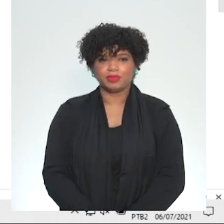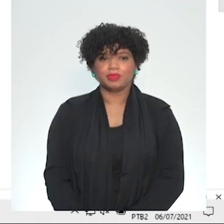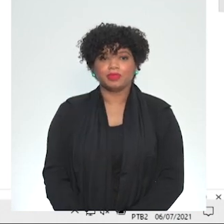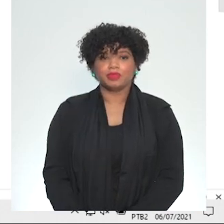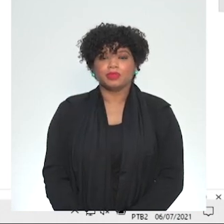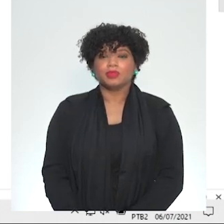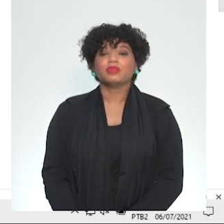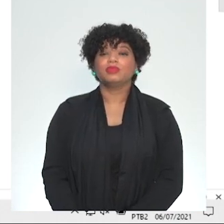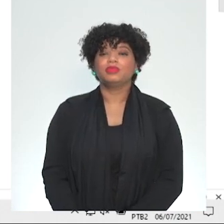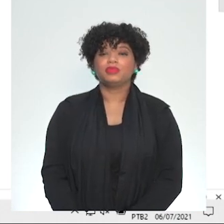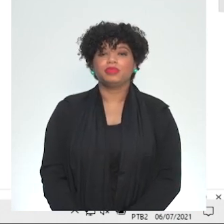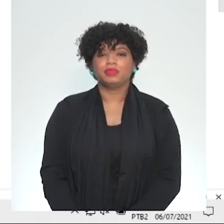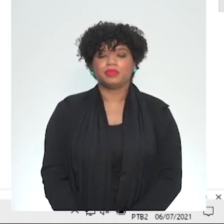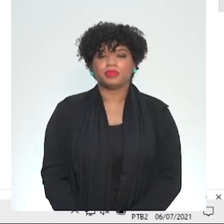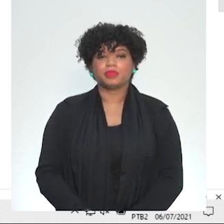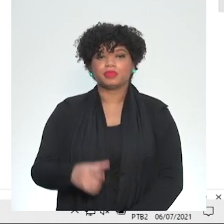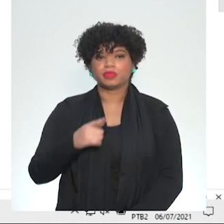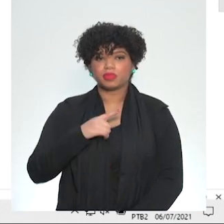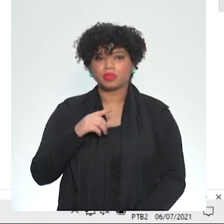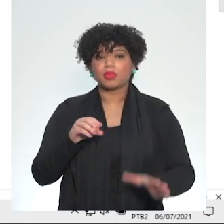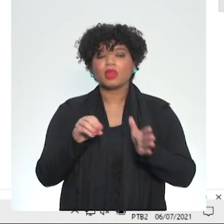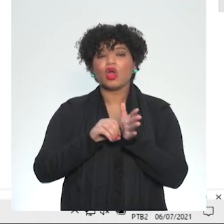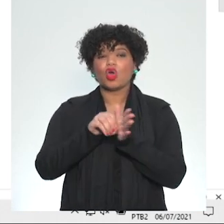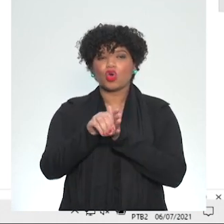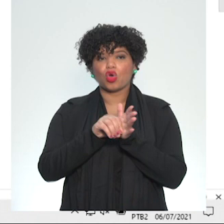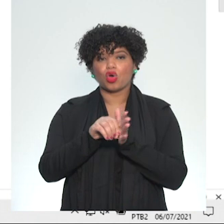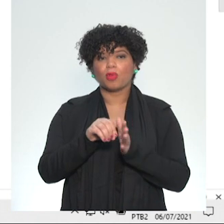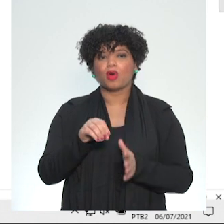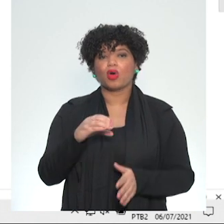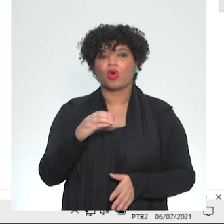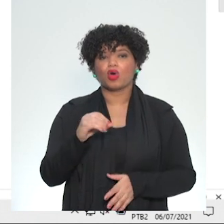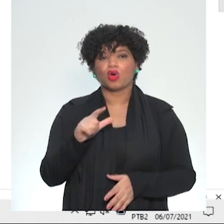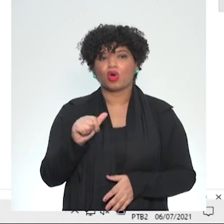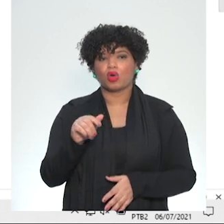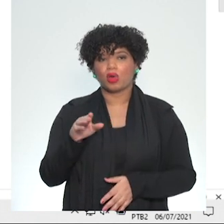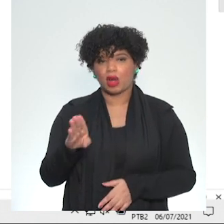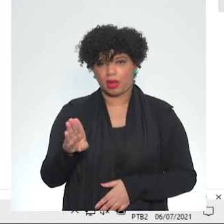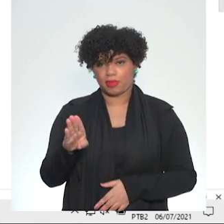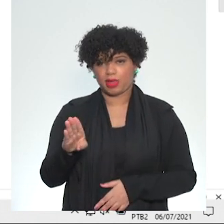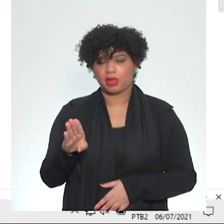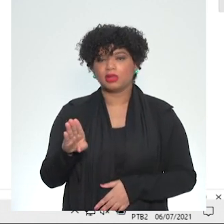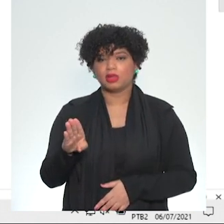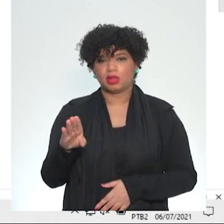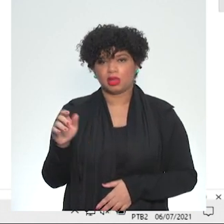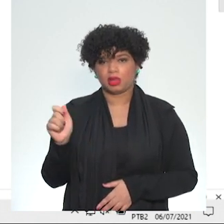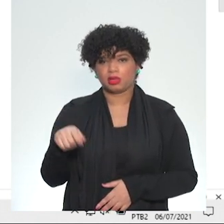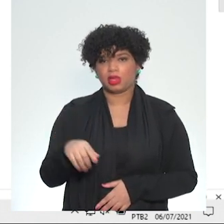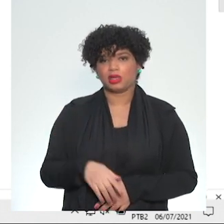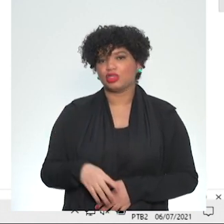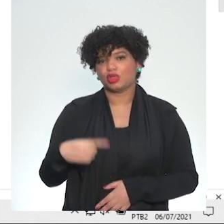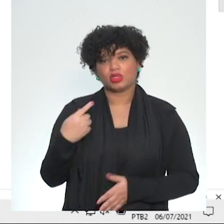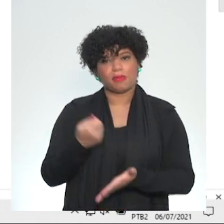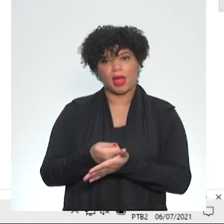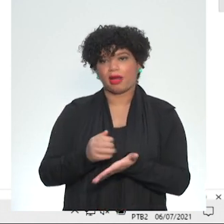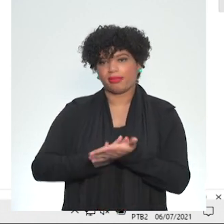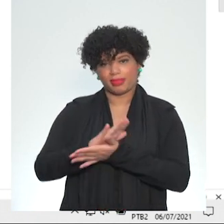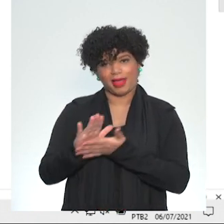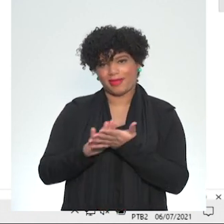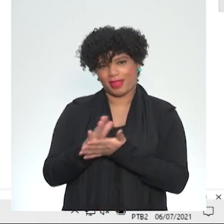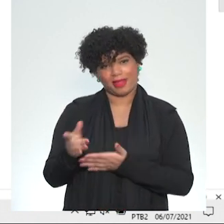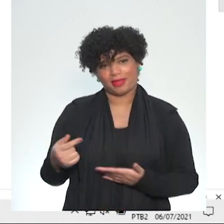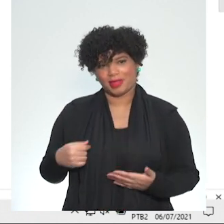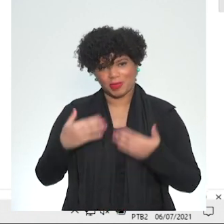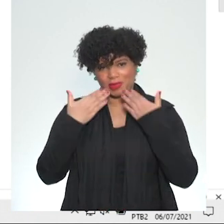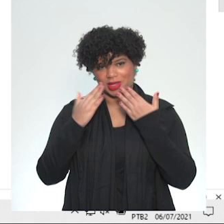Aqui, no caso, eu estou usando o Google Collab. Porque o outro emulador está com propaganda. E se ninguém pagar, a gente não está passando. Entendeu? Porque a gente é dessas.